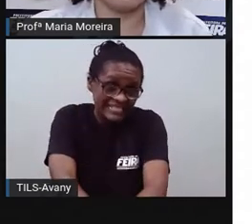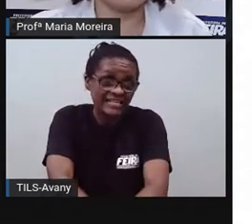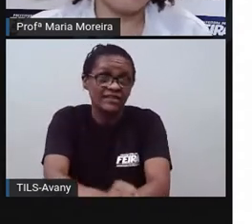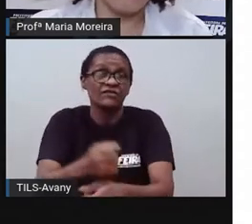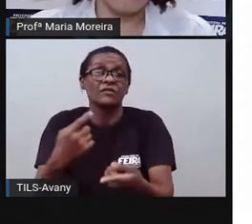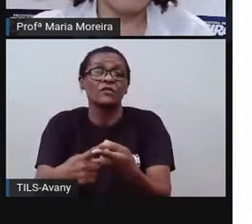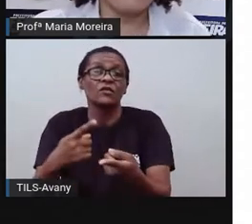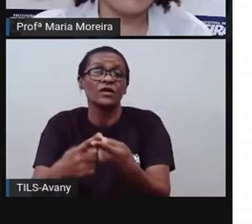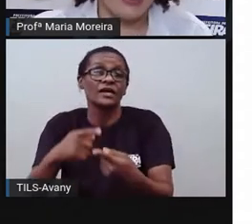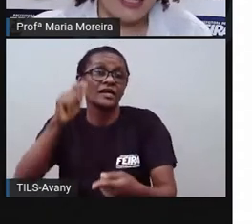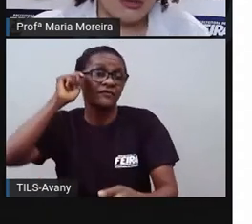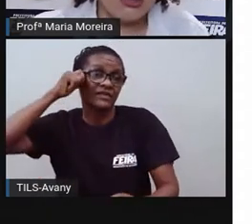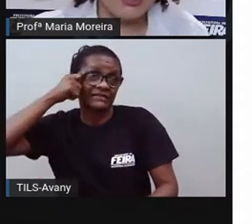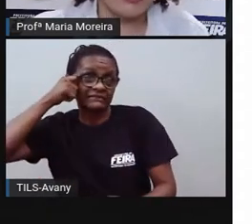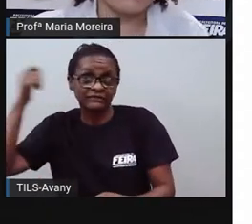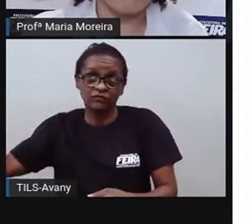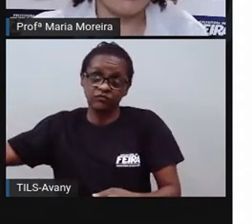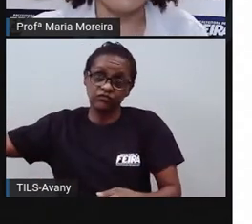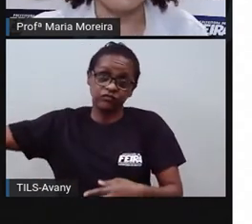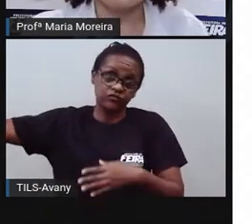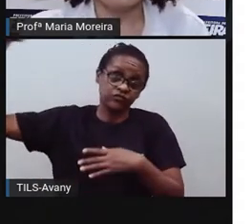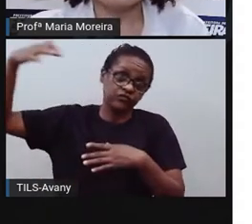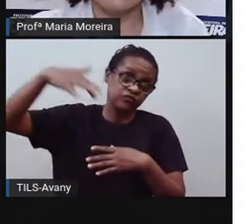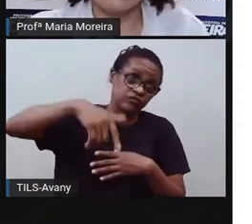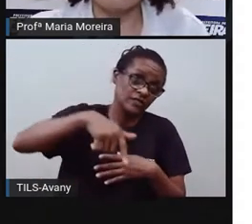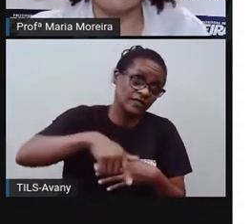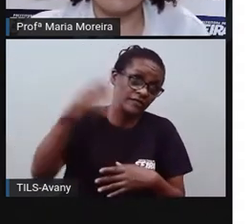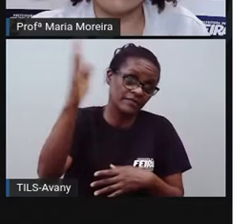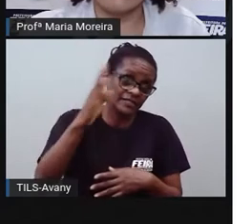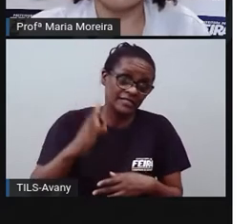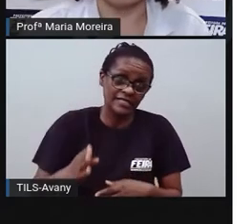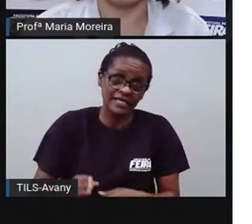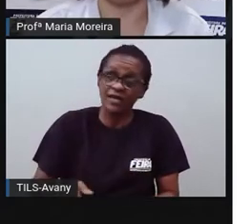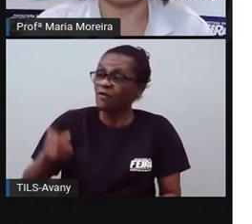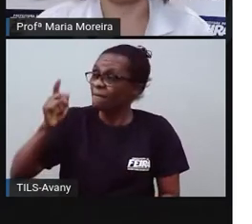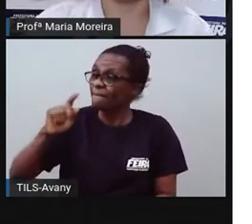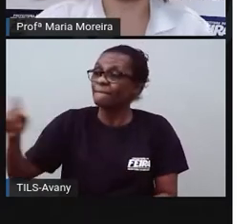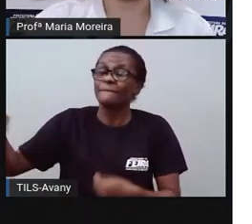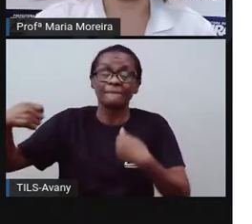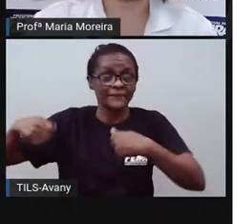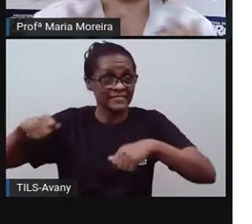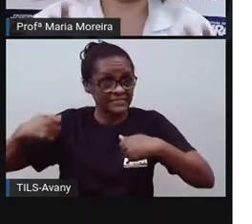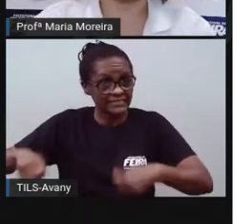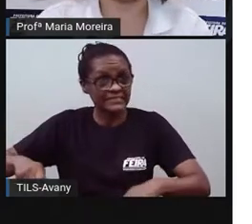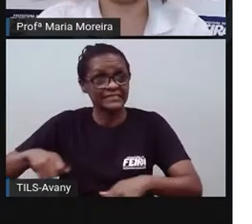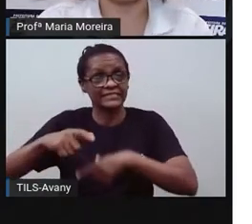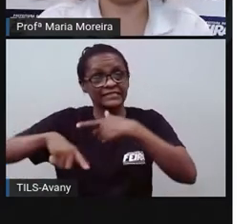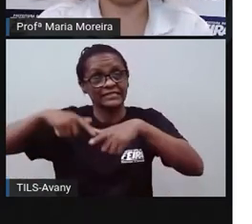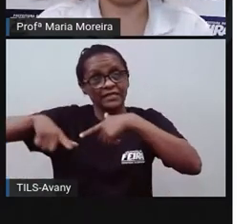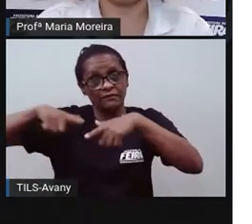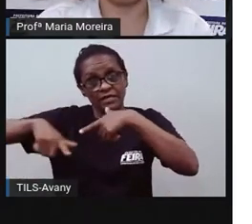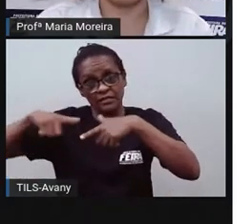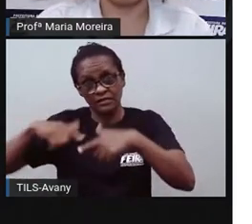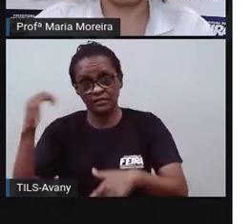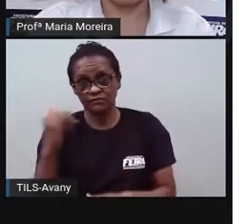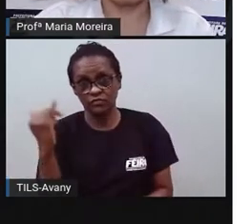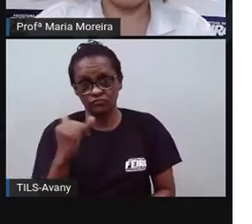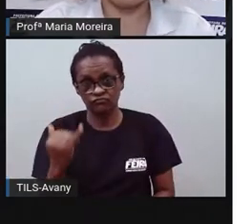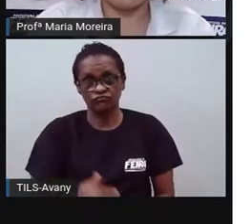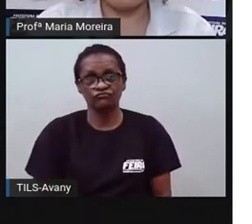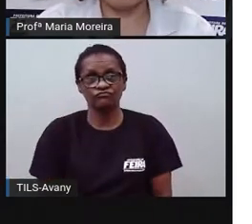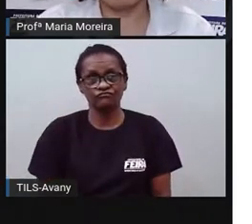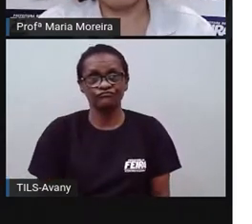Brasil, eles eram obrigados a trabalhar, sendo que, né? As regiões que foram mais povoadas aí foram o quê?